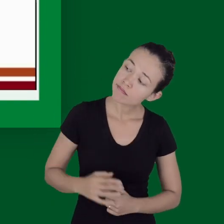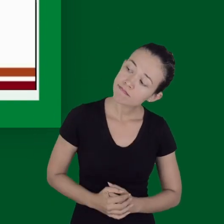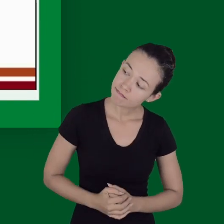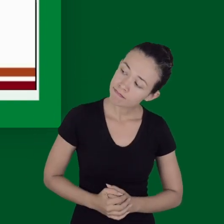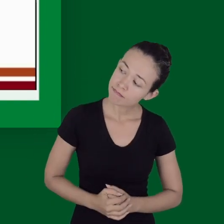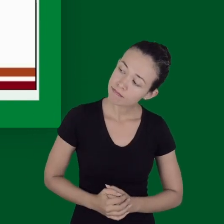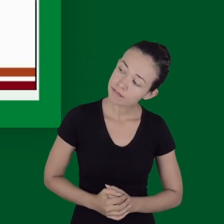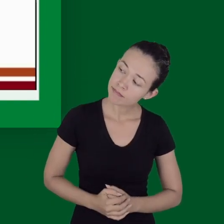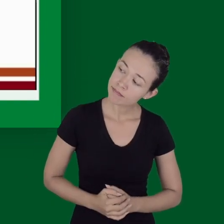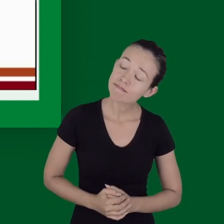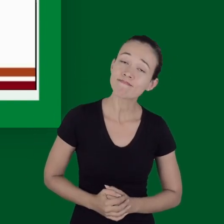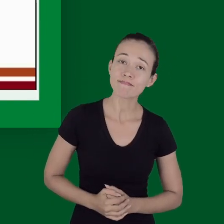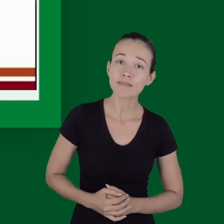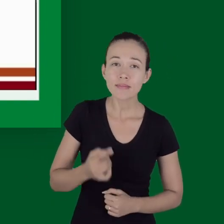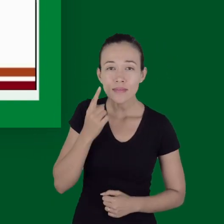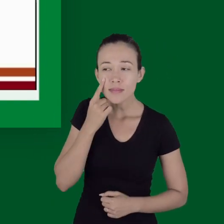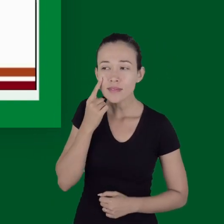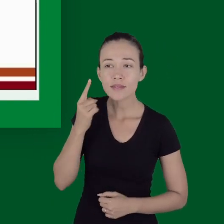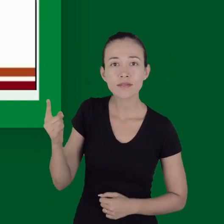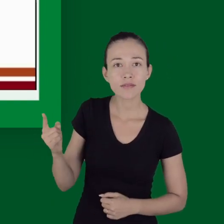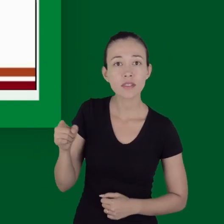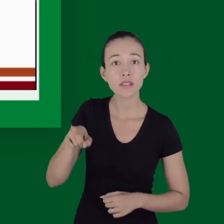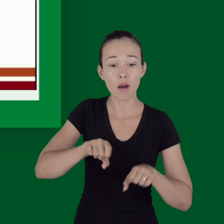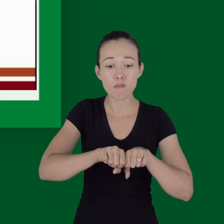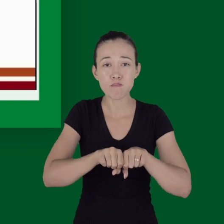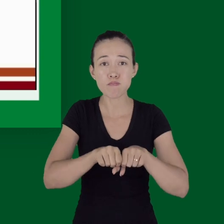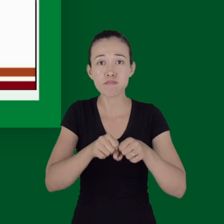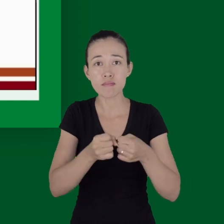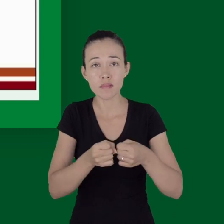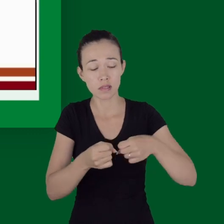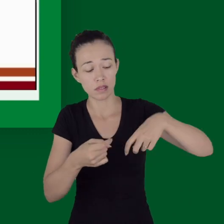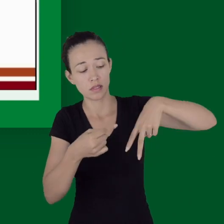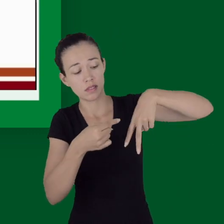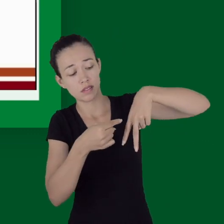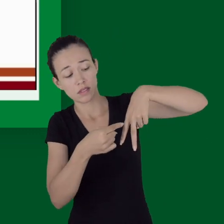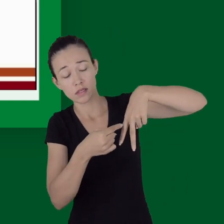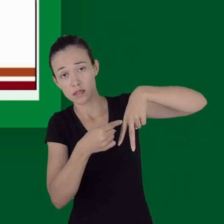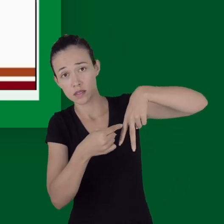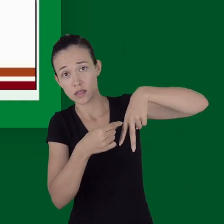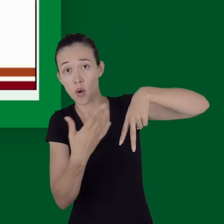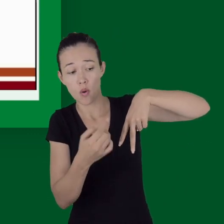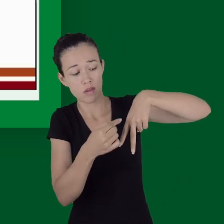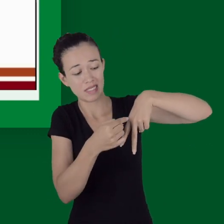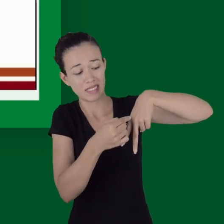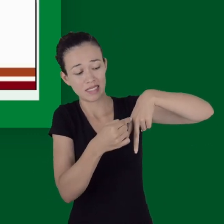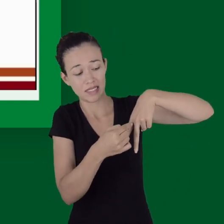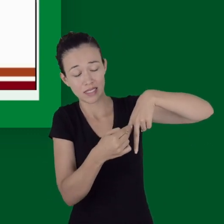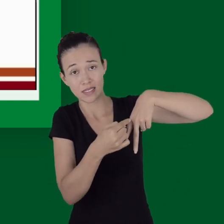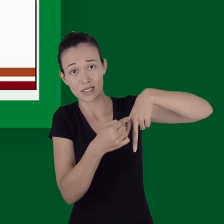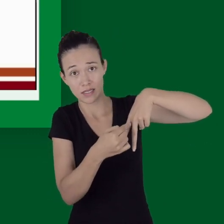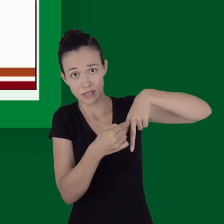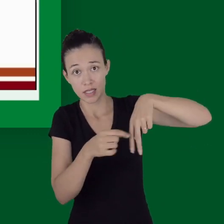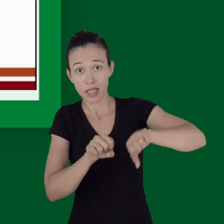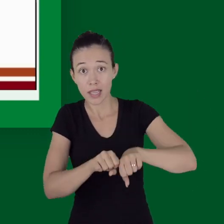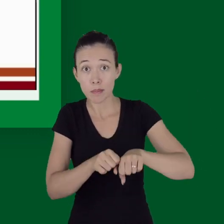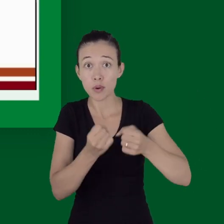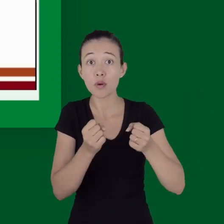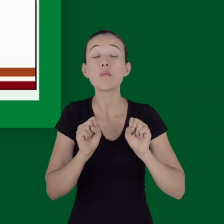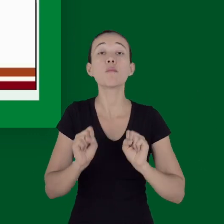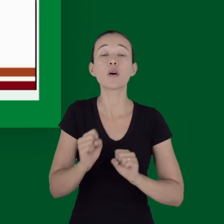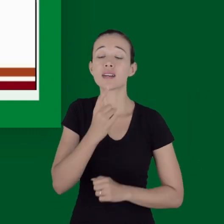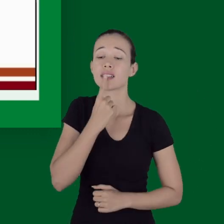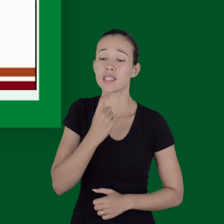trauma. E aqui a gente consegue ver que uma fratura de fêmur ou de pélvica, ela pode gerar um sangramento